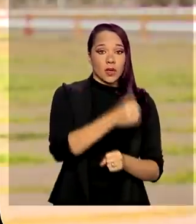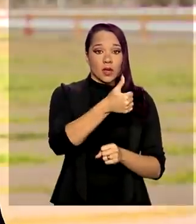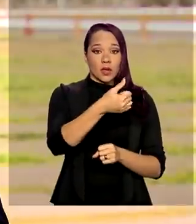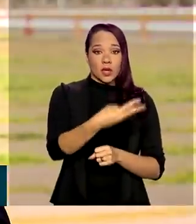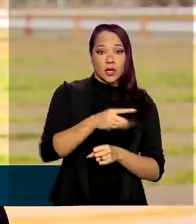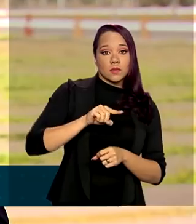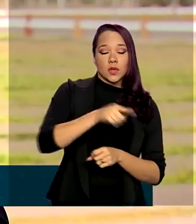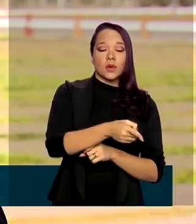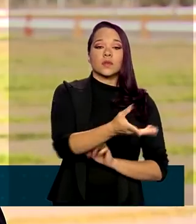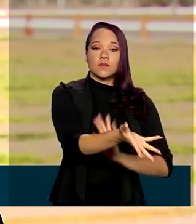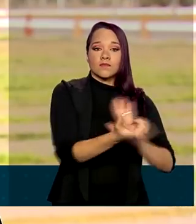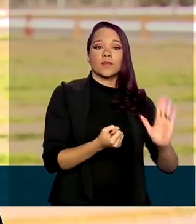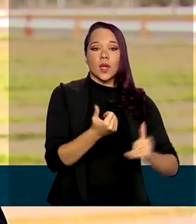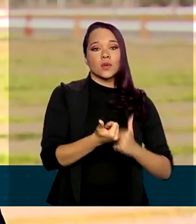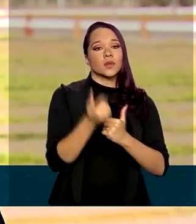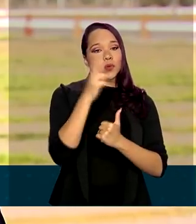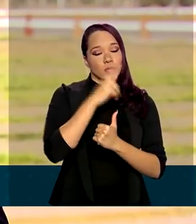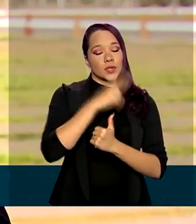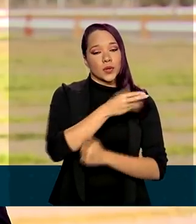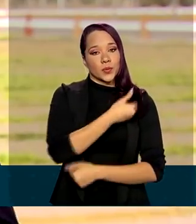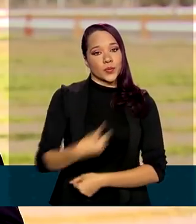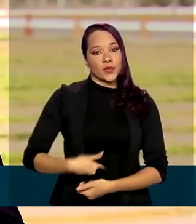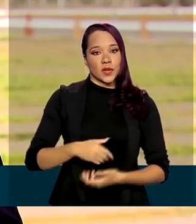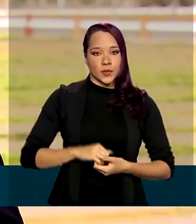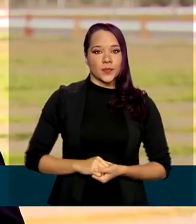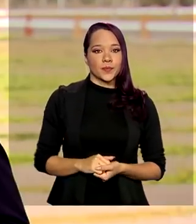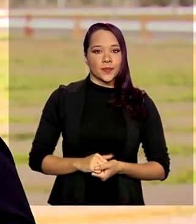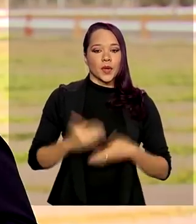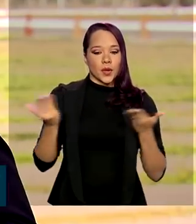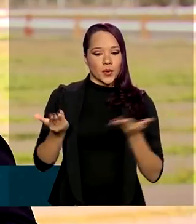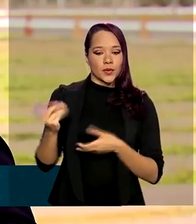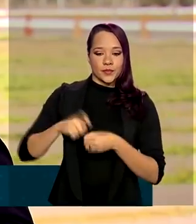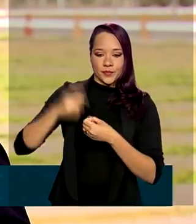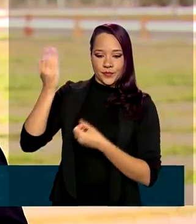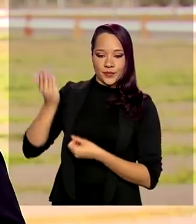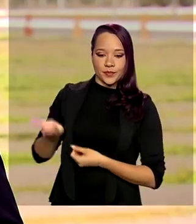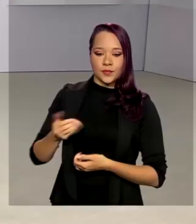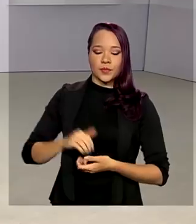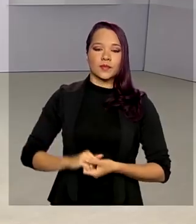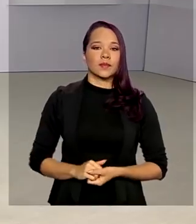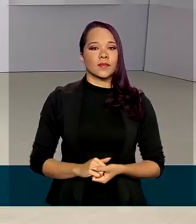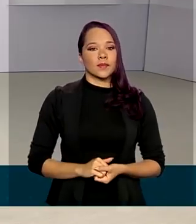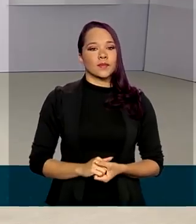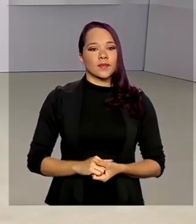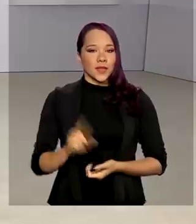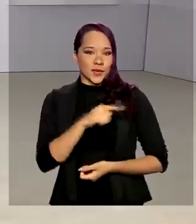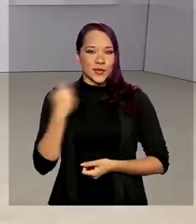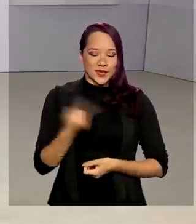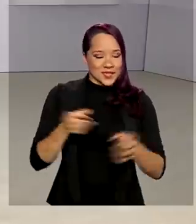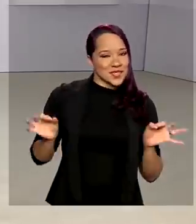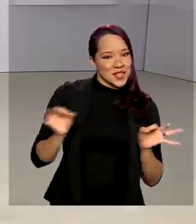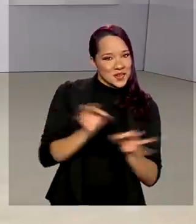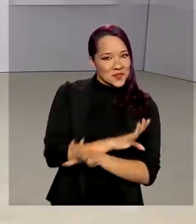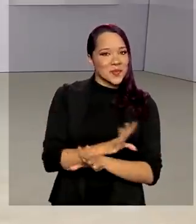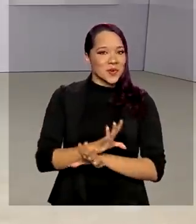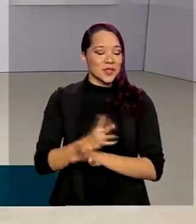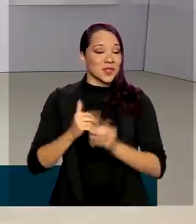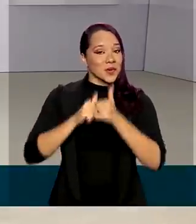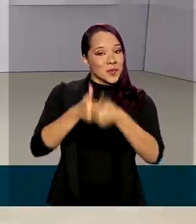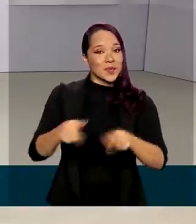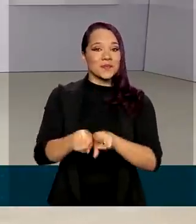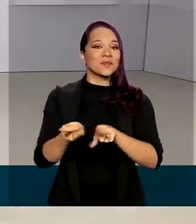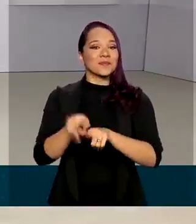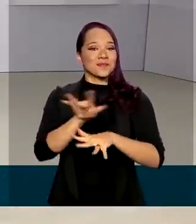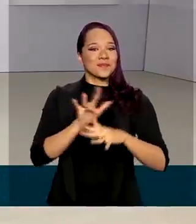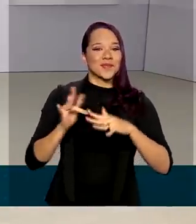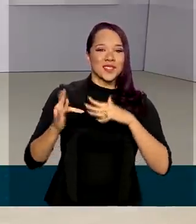de 3 milhões receberam o auxílio emergencial do governo. Glauco de Queiroz para o governo agora. A gente fica por aqui. Nos acompanhe